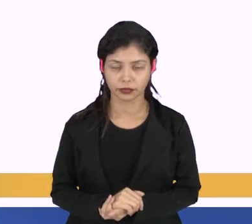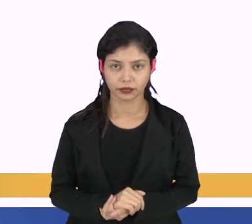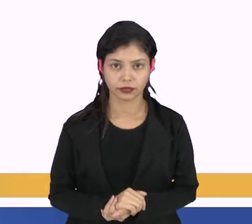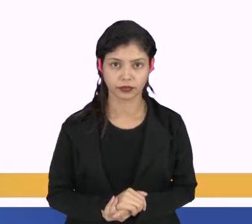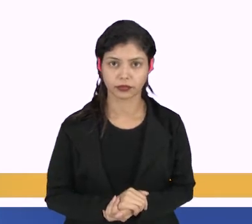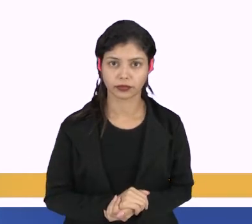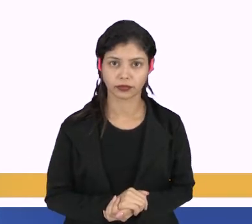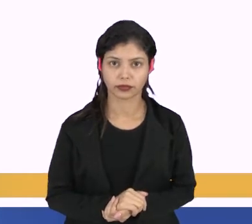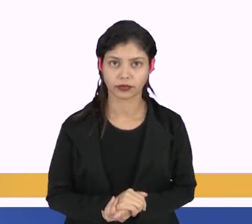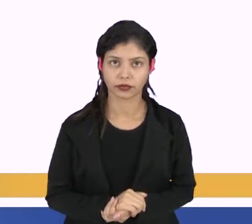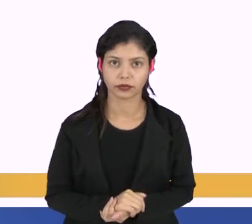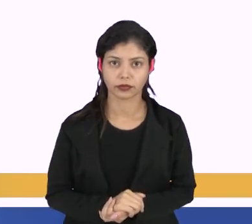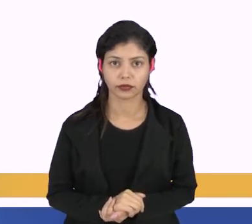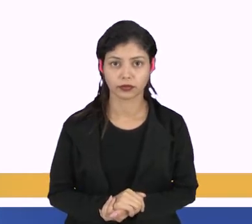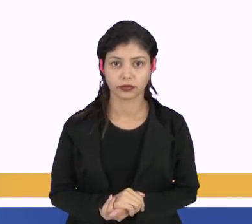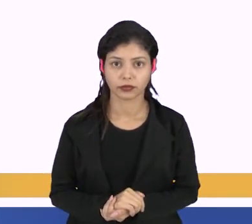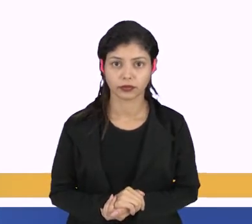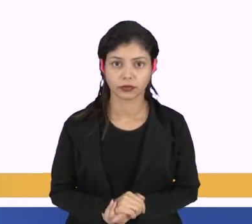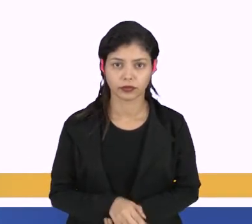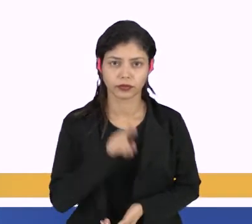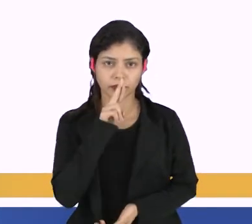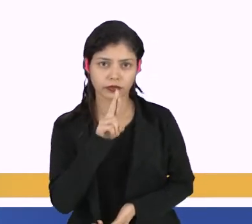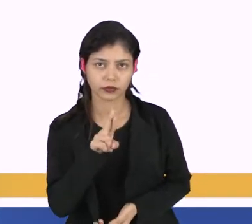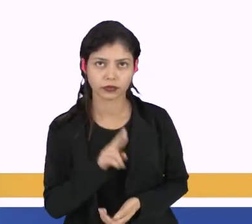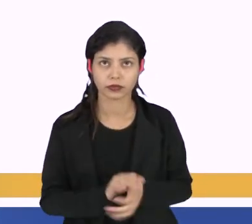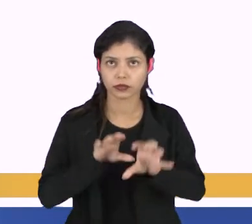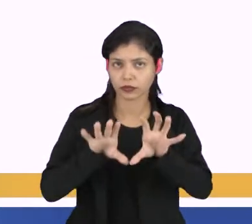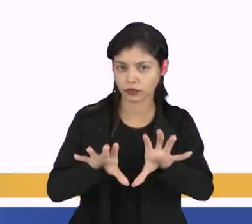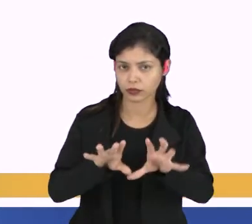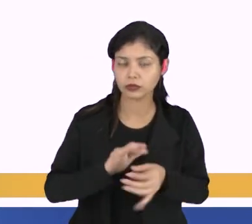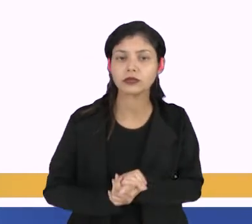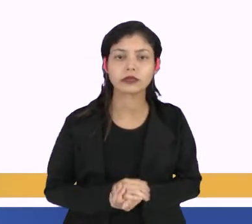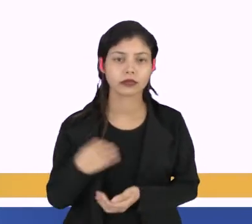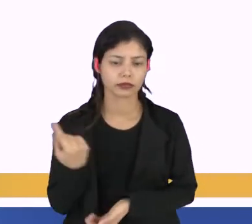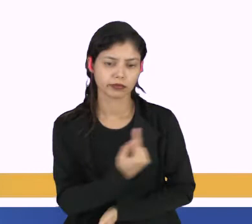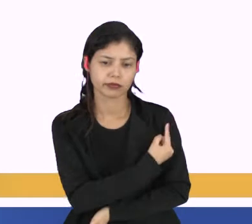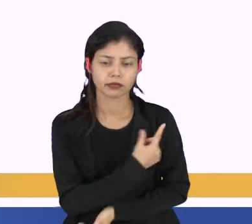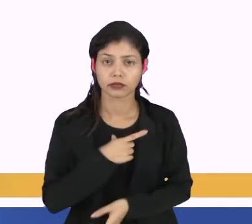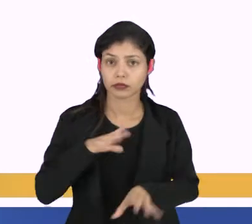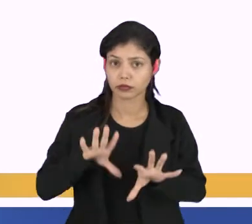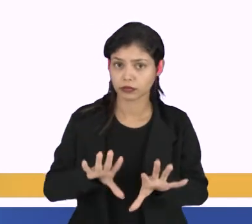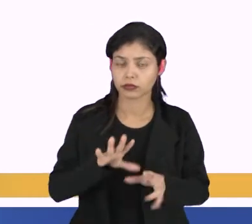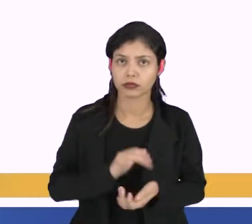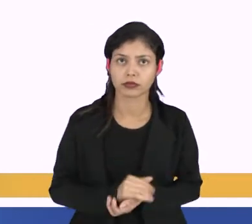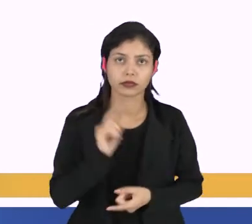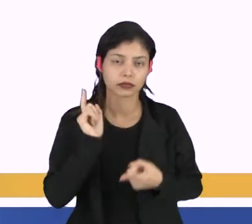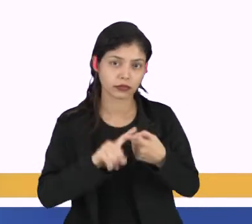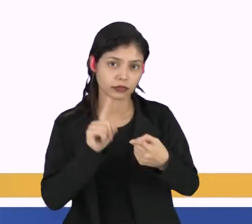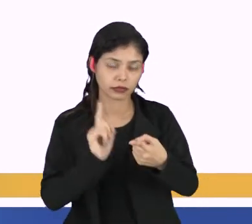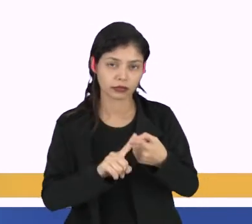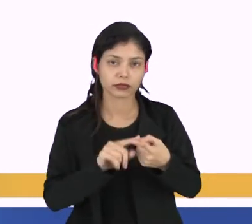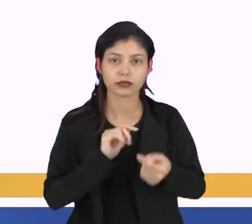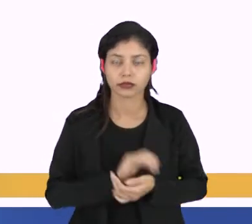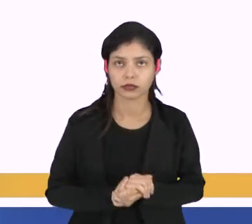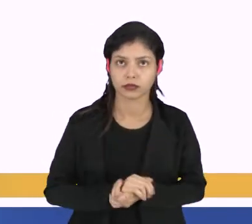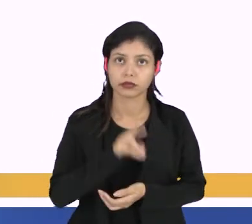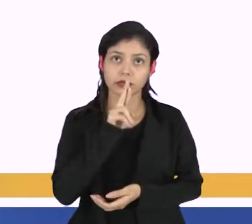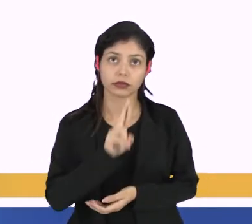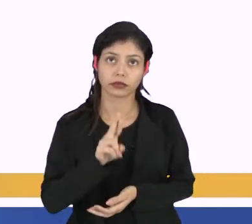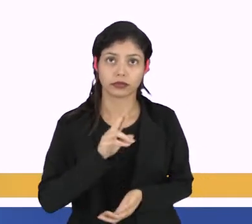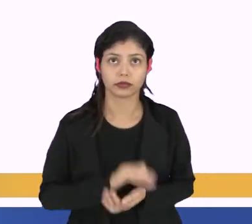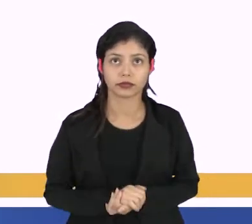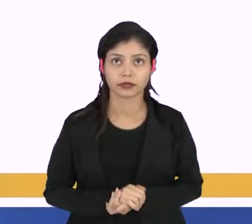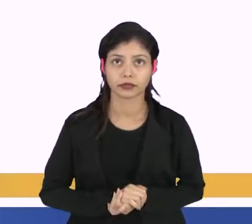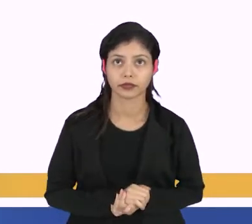quando você resolver essa sentença, nós vamos ter a seguinte situação, que na primeira linha nós vamos ter como resultado